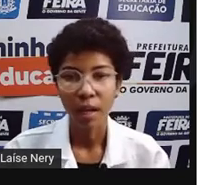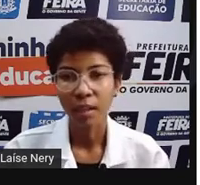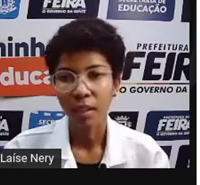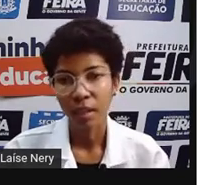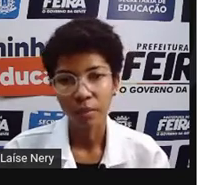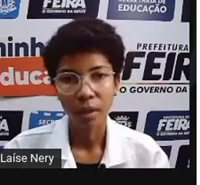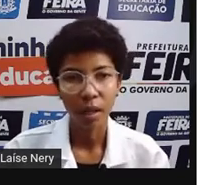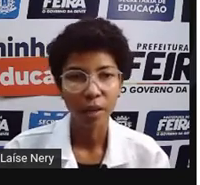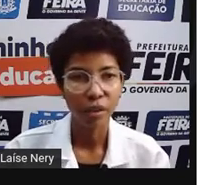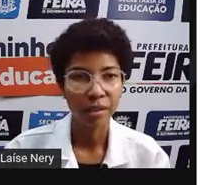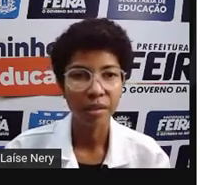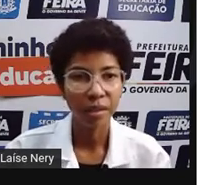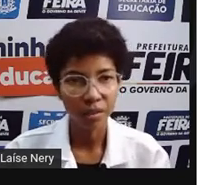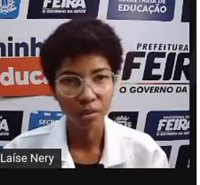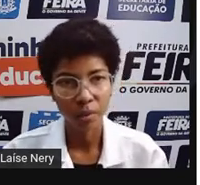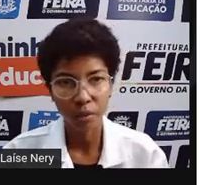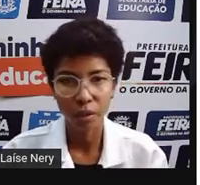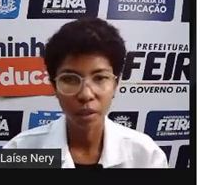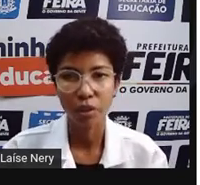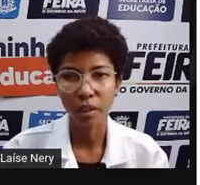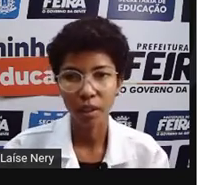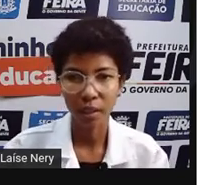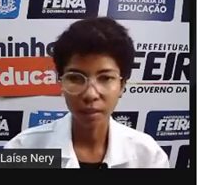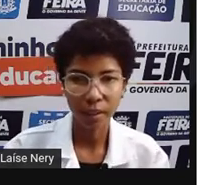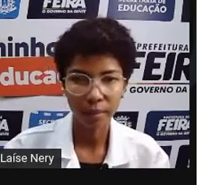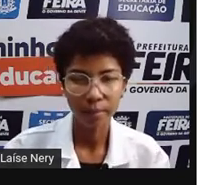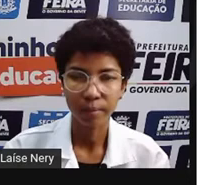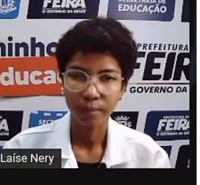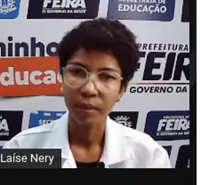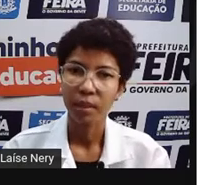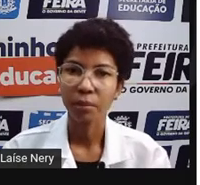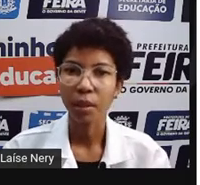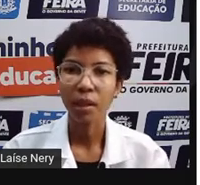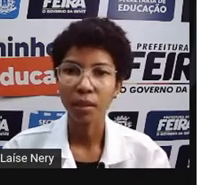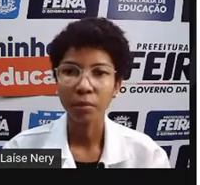da ANEEL, a Agência Nacional de Energia Elétrica.